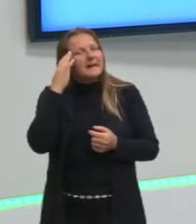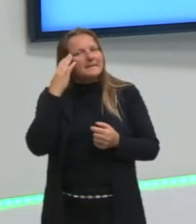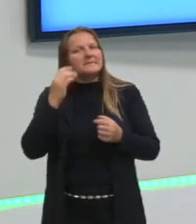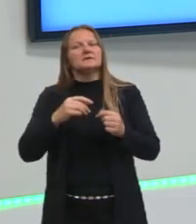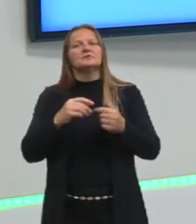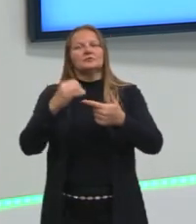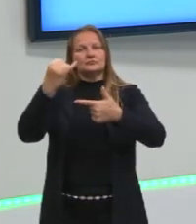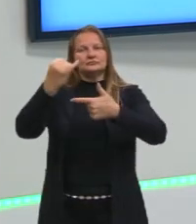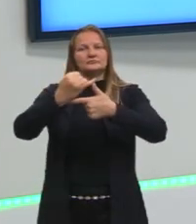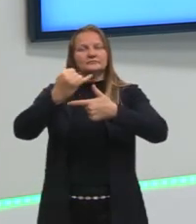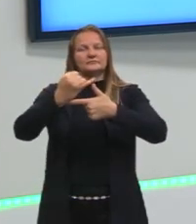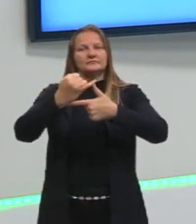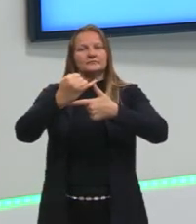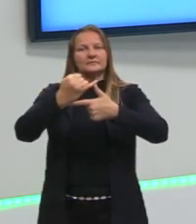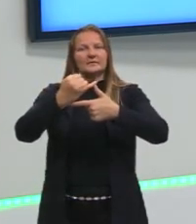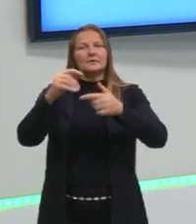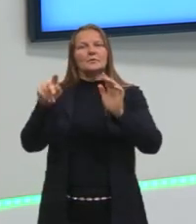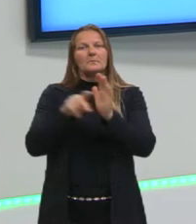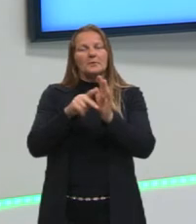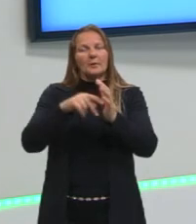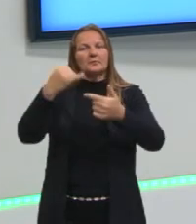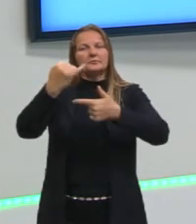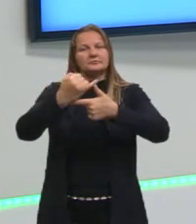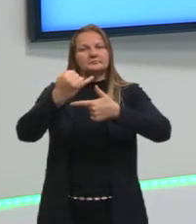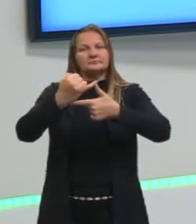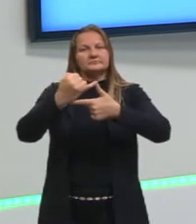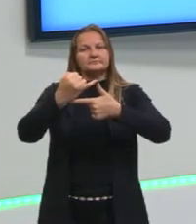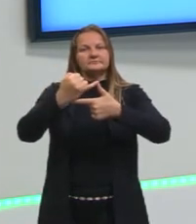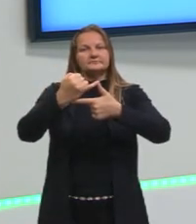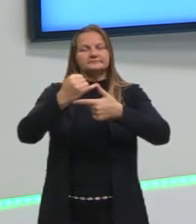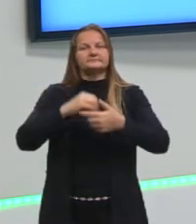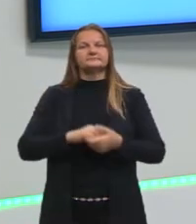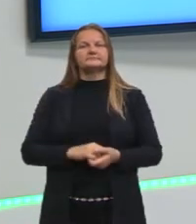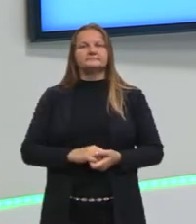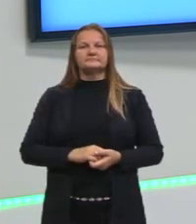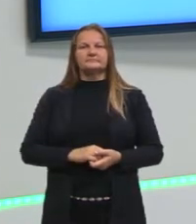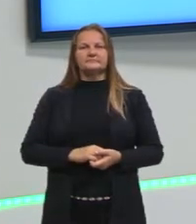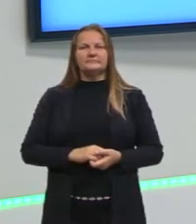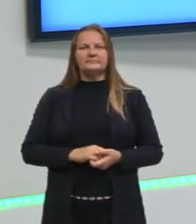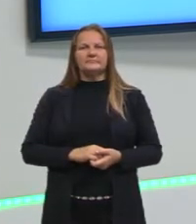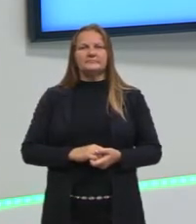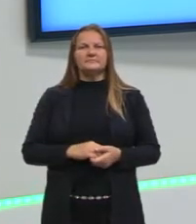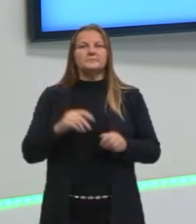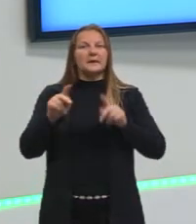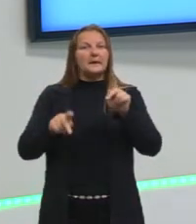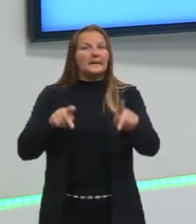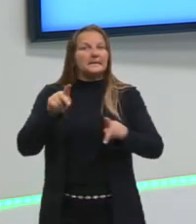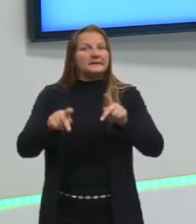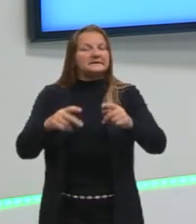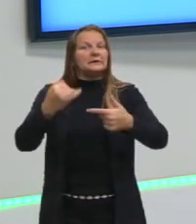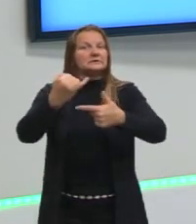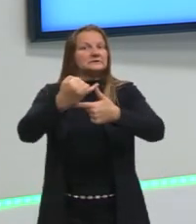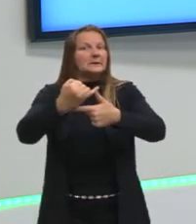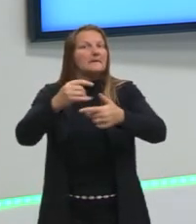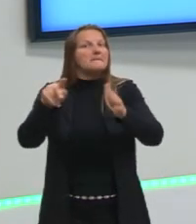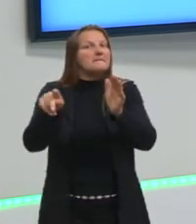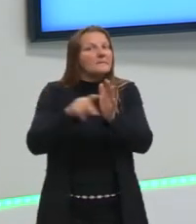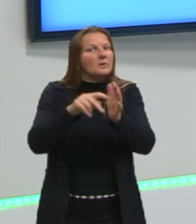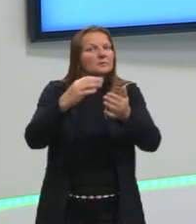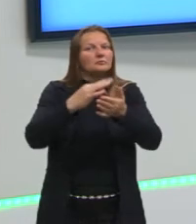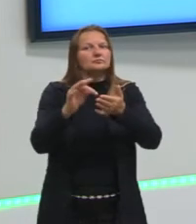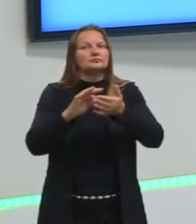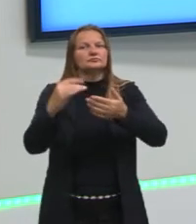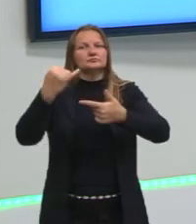o Teorema de Pitágoras, porque aí nós conhecemos, então, os catetos e buscamos descobrir o valor da